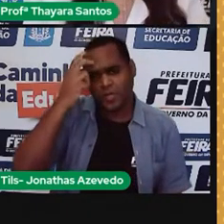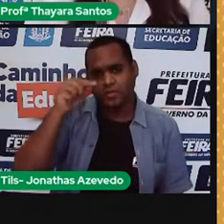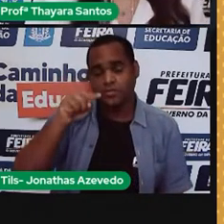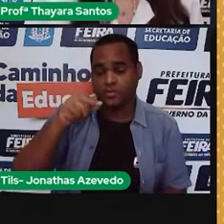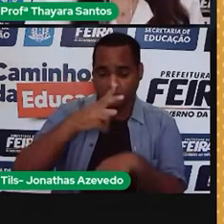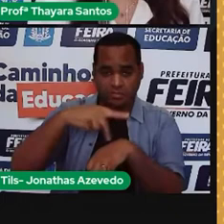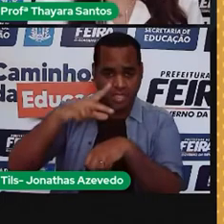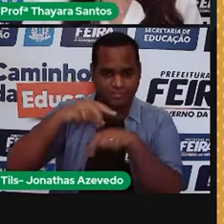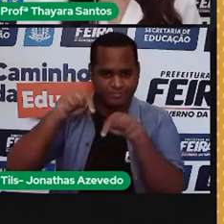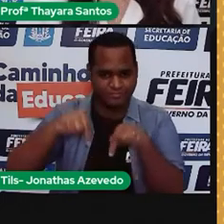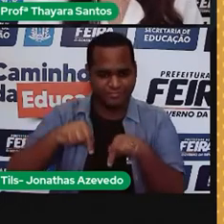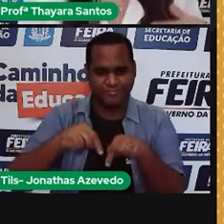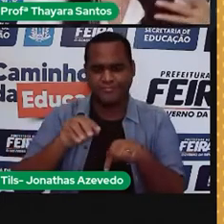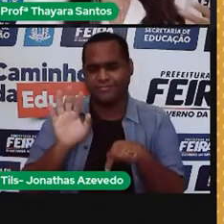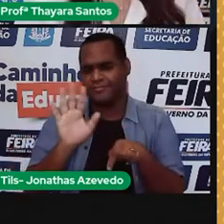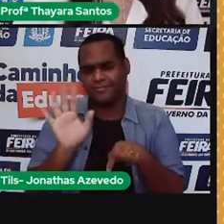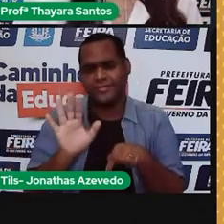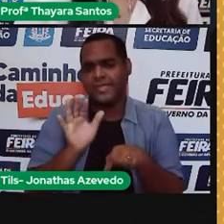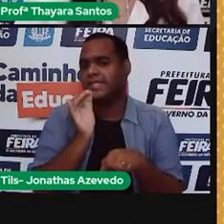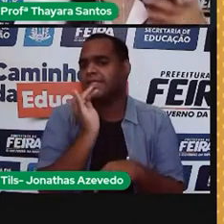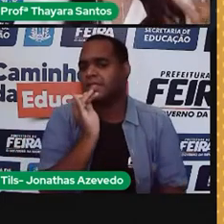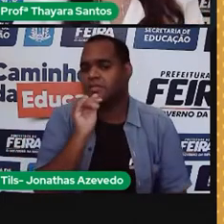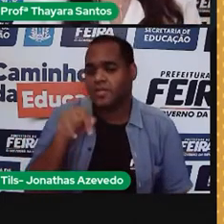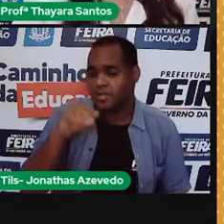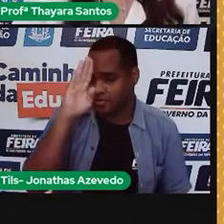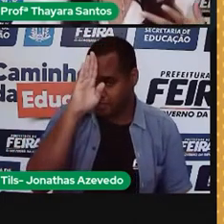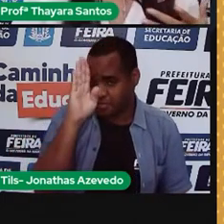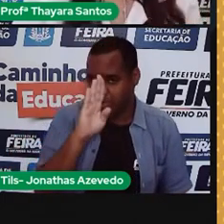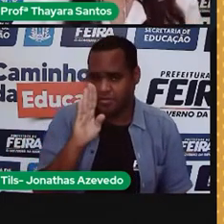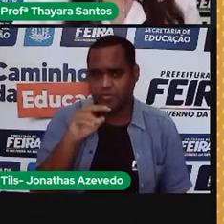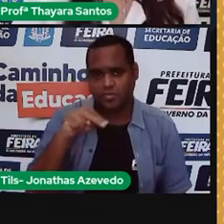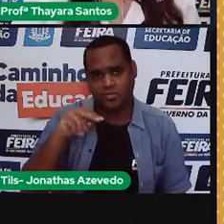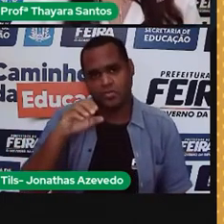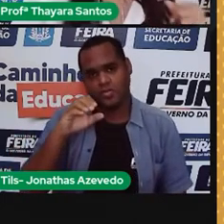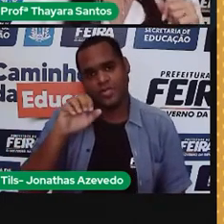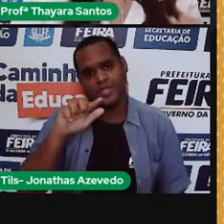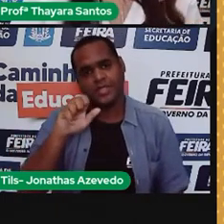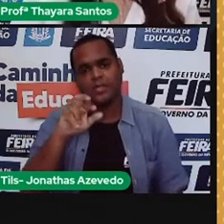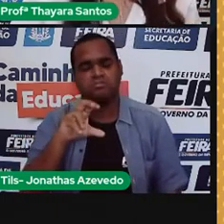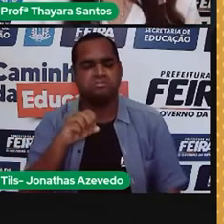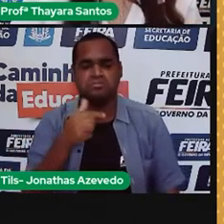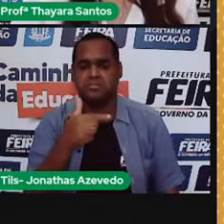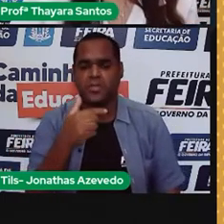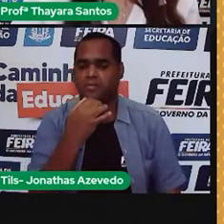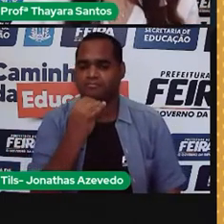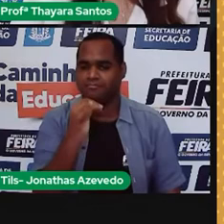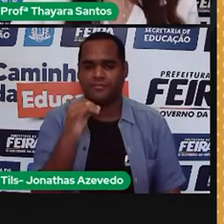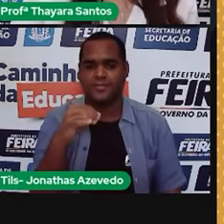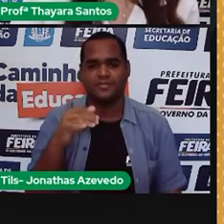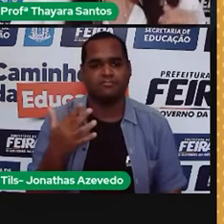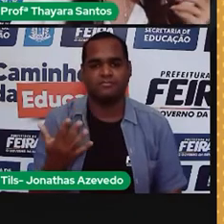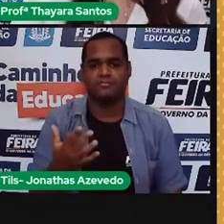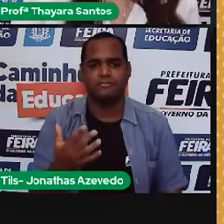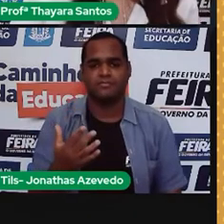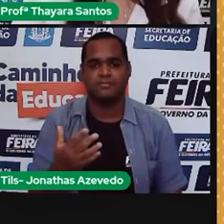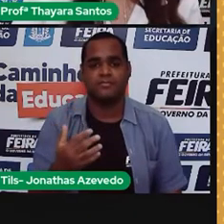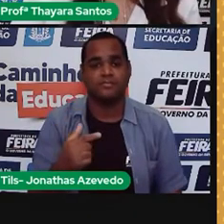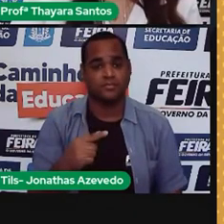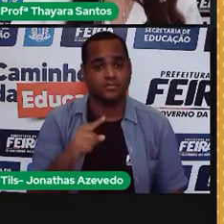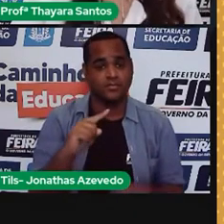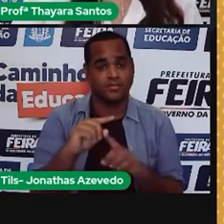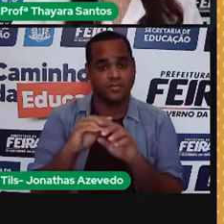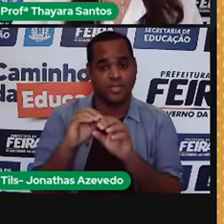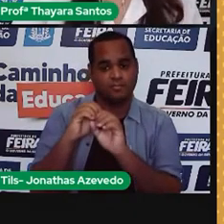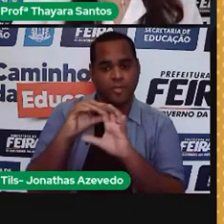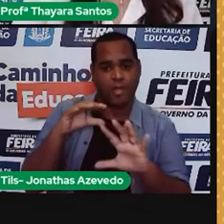países como o nosso. O Brasil, ele não usa tanto a energia nuclear. E isso se deve principalmente aos riscos que